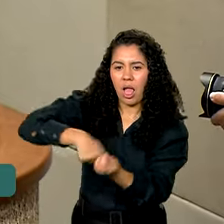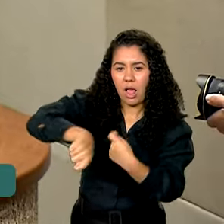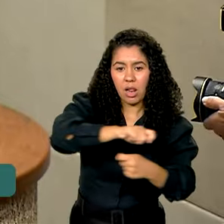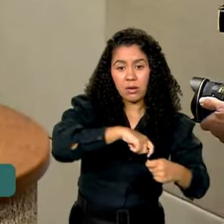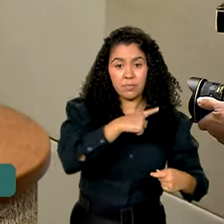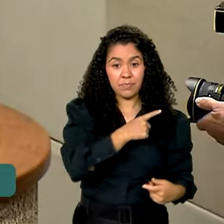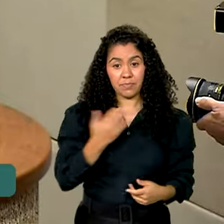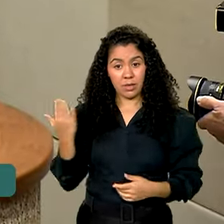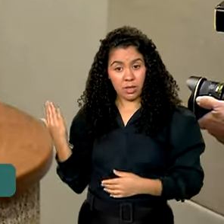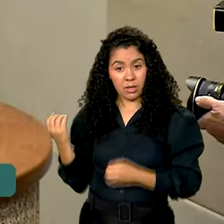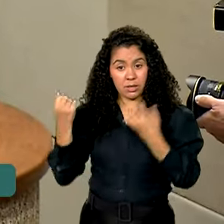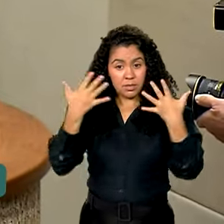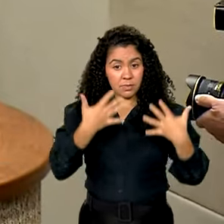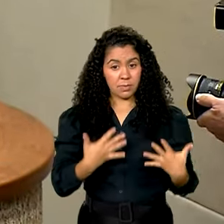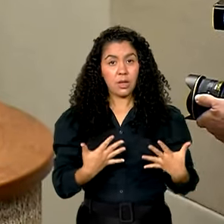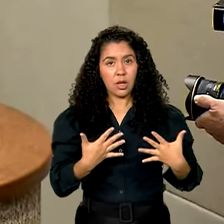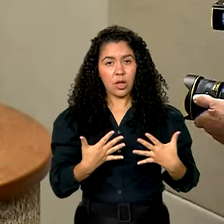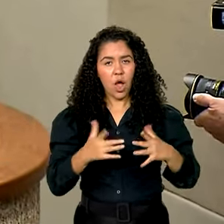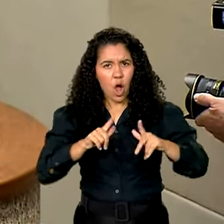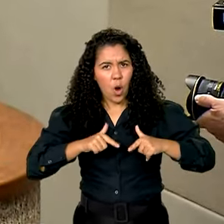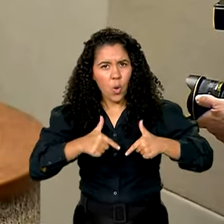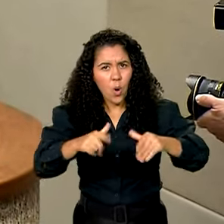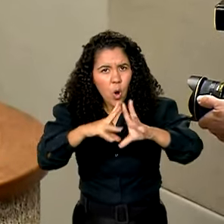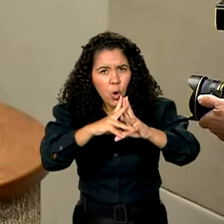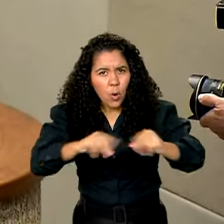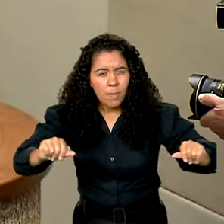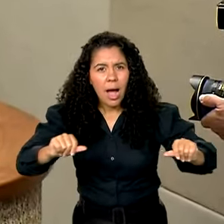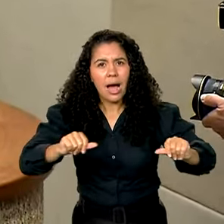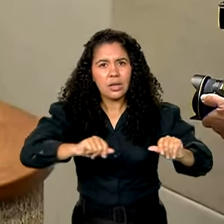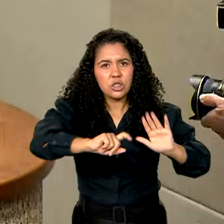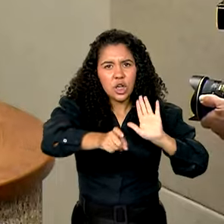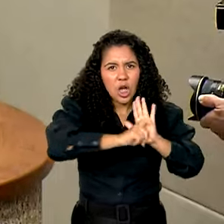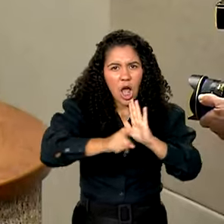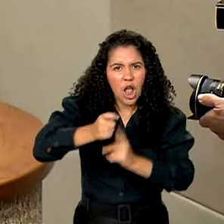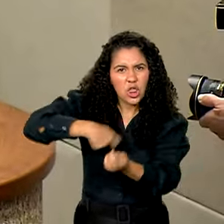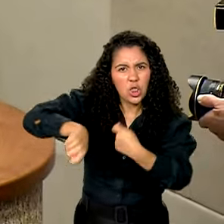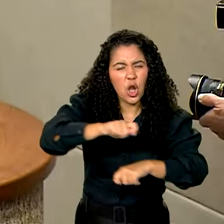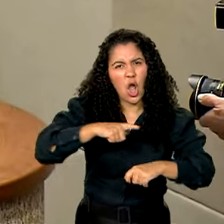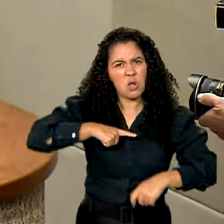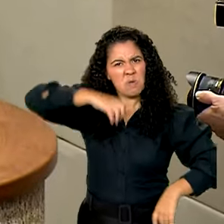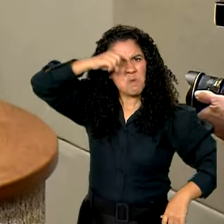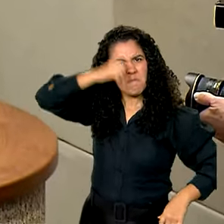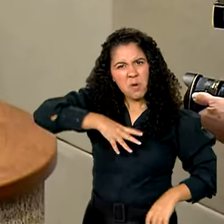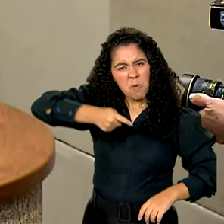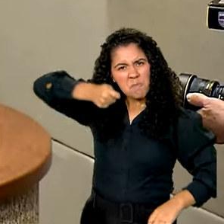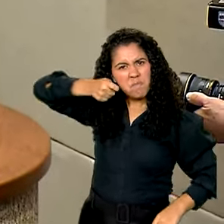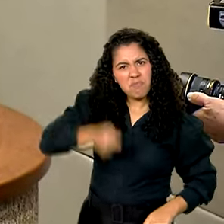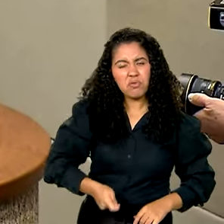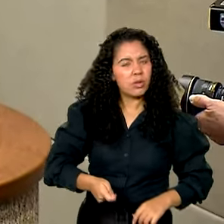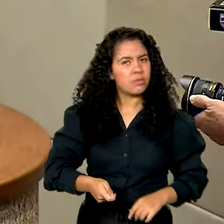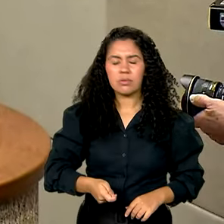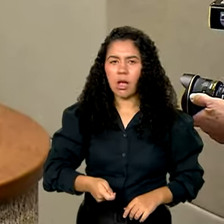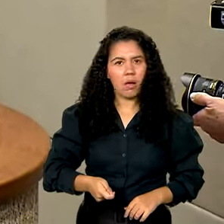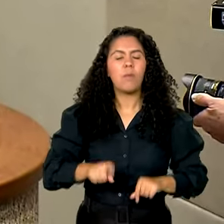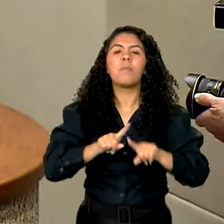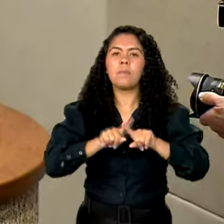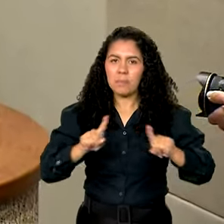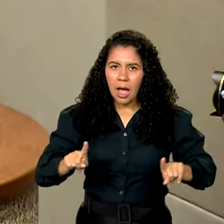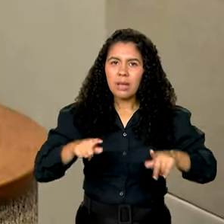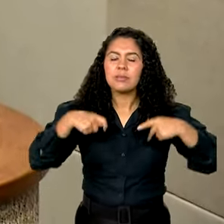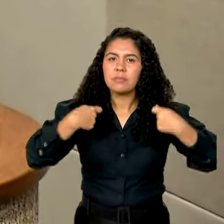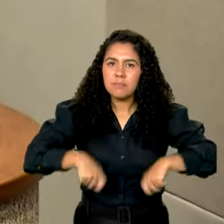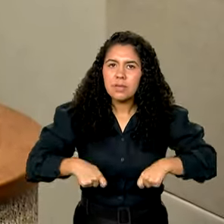drogas não se faz apenas com a força bruta do Estado, mas sobretudo